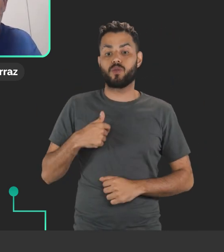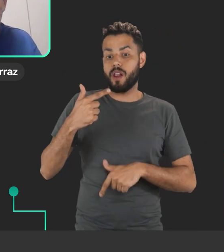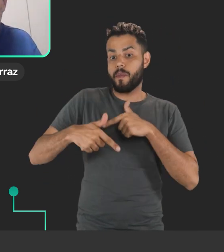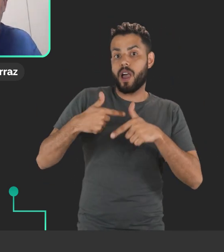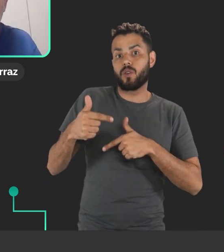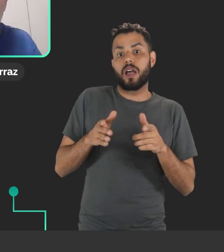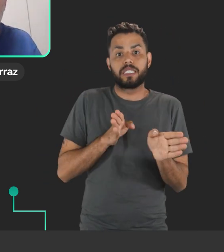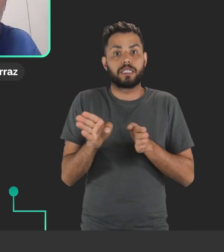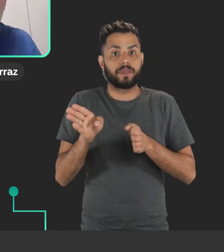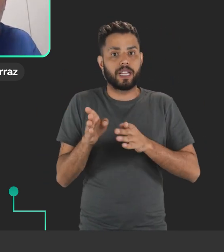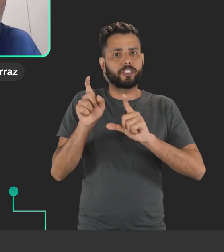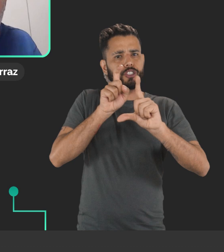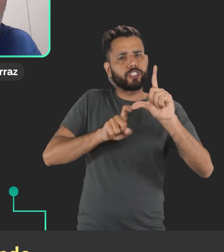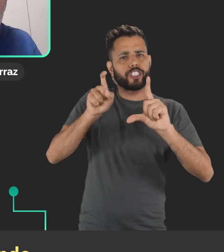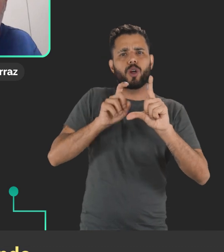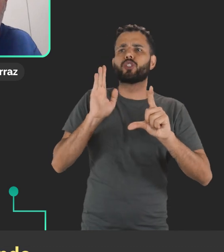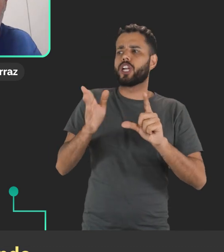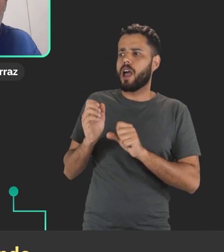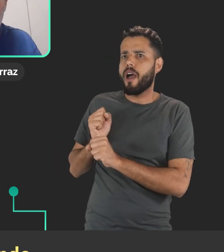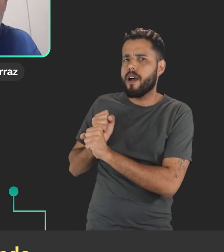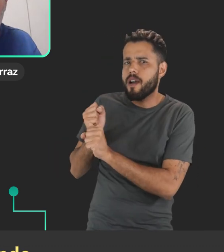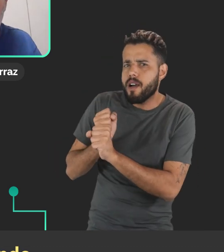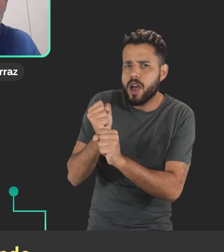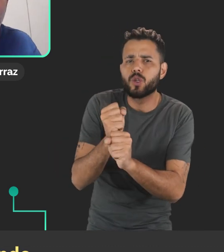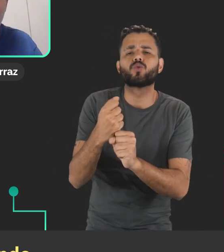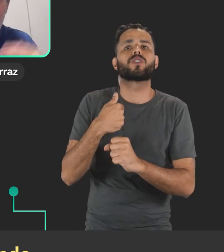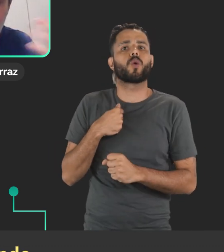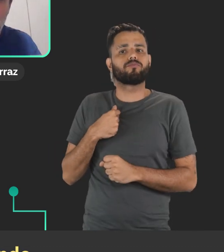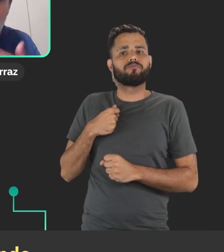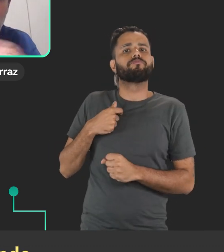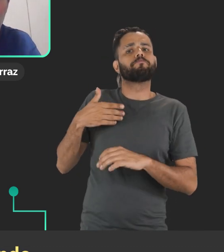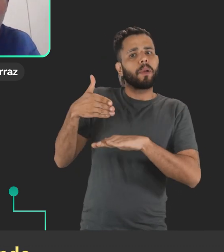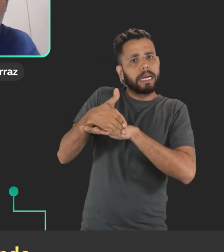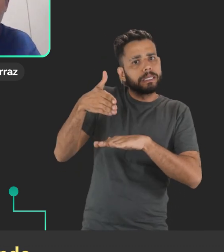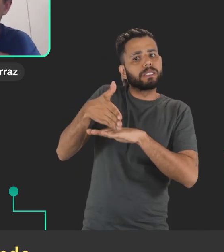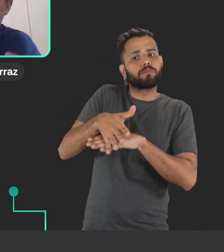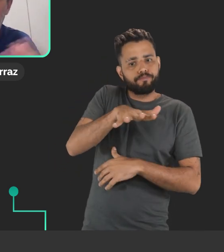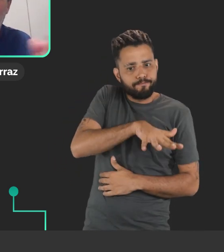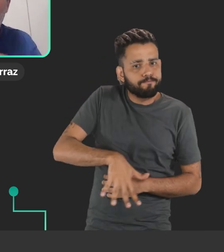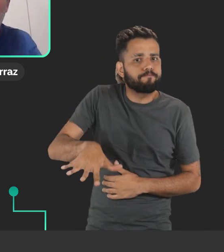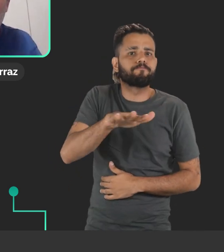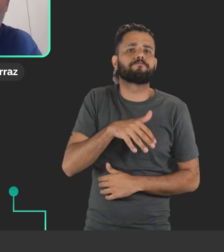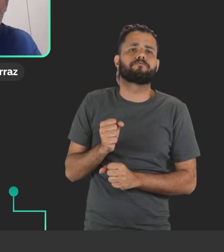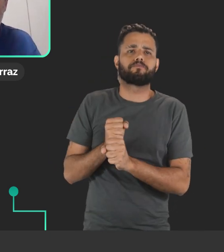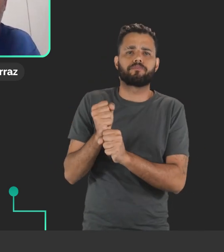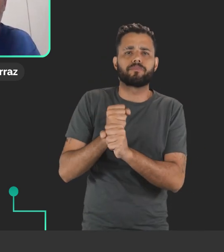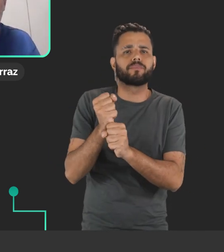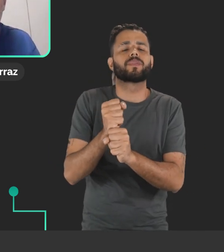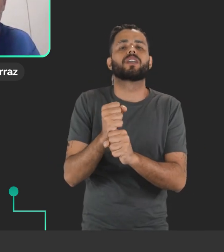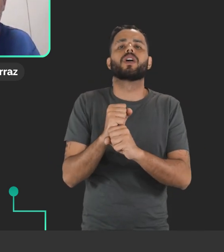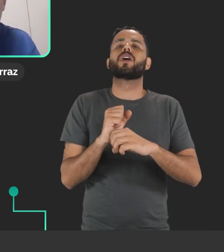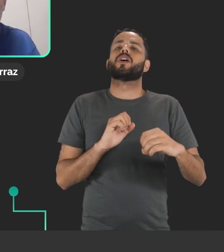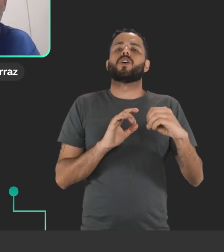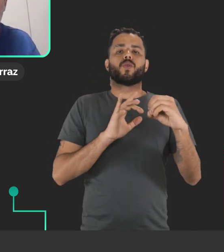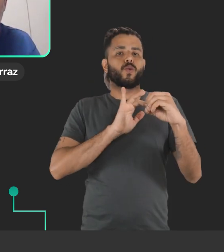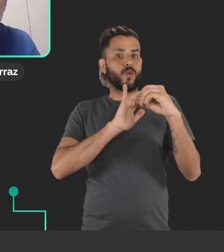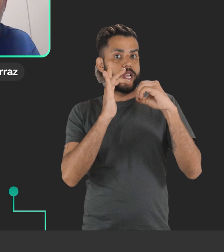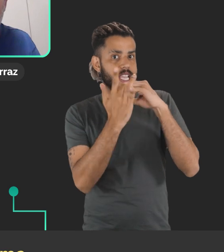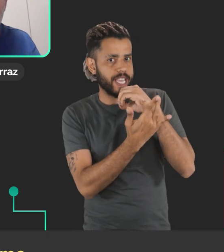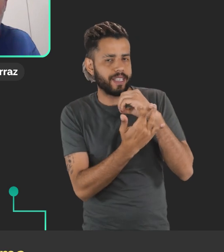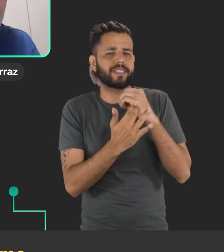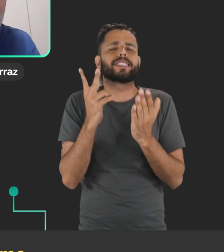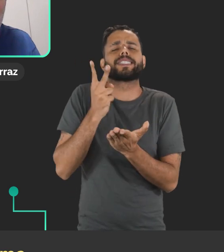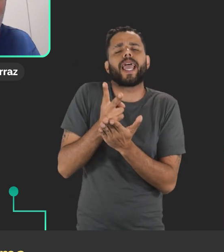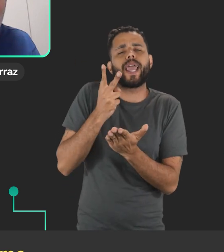acessibilidade digital já há bastante tempo, então eu tô envolvido nesse mundo há muito tempo e participo bastante do link, então já sou uma figurinha